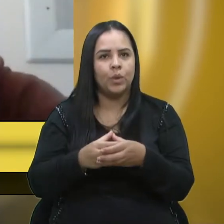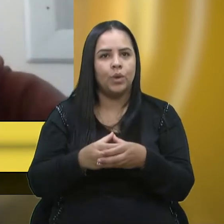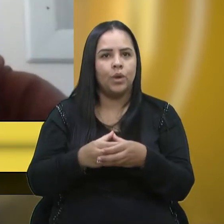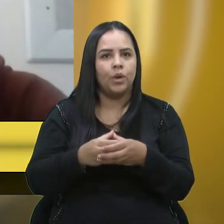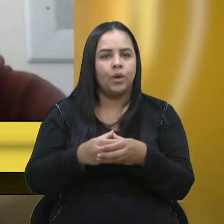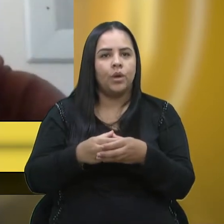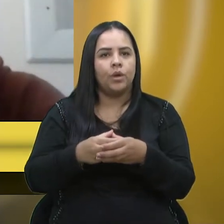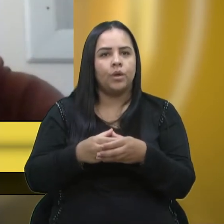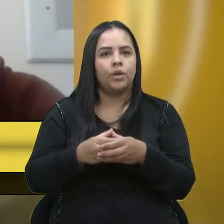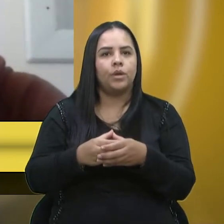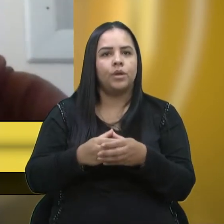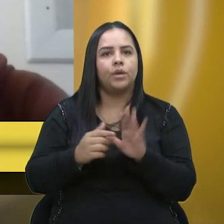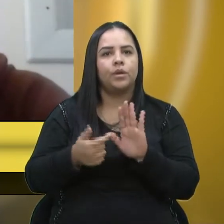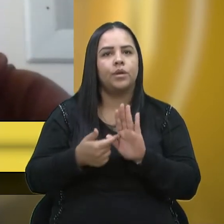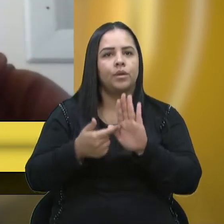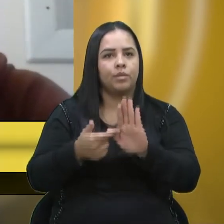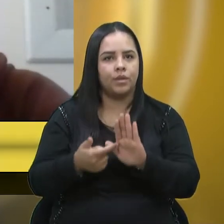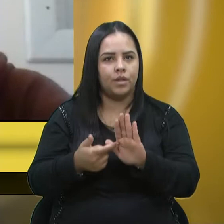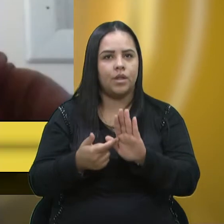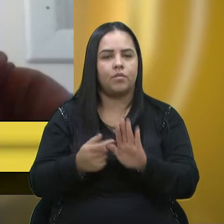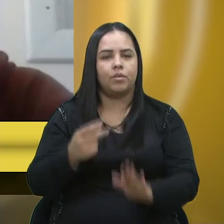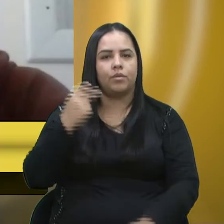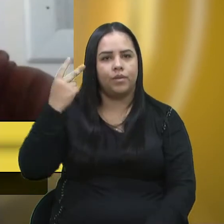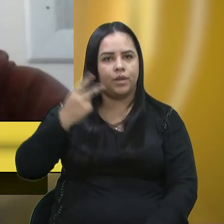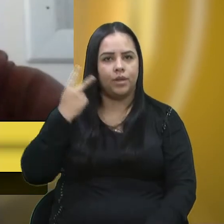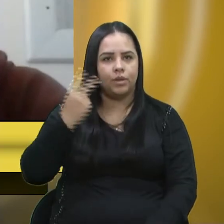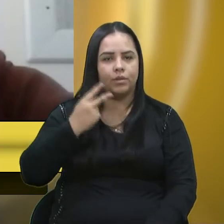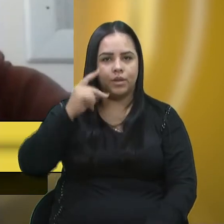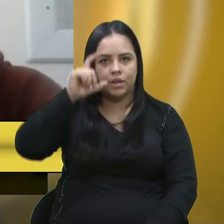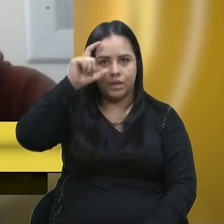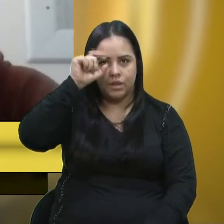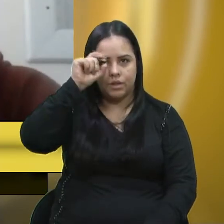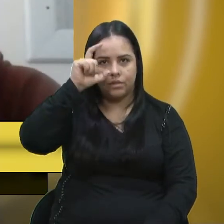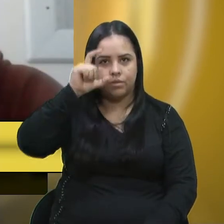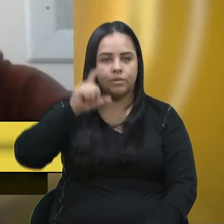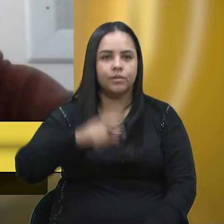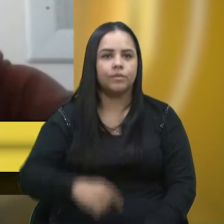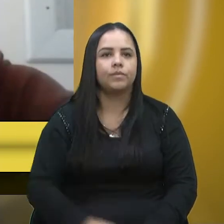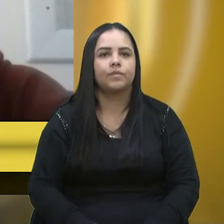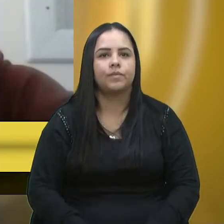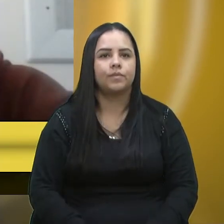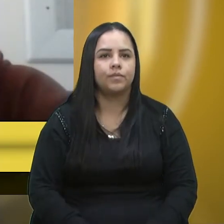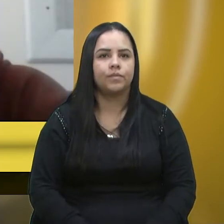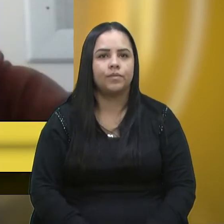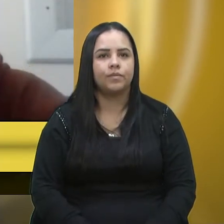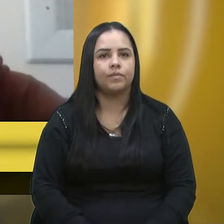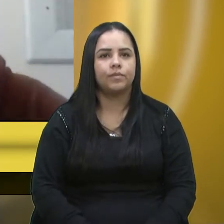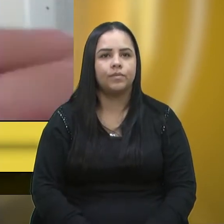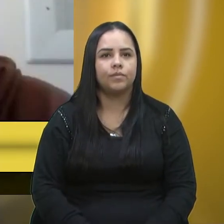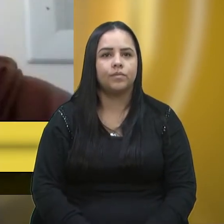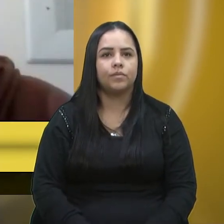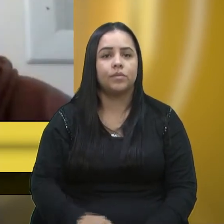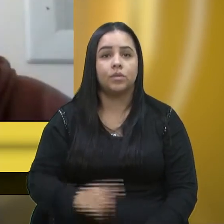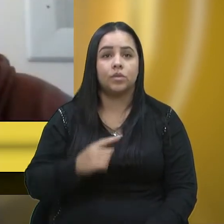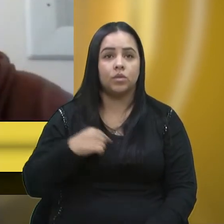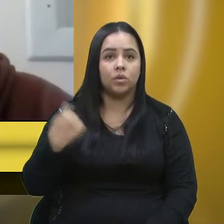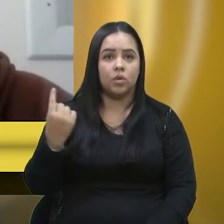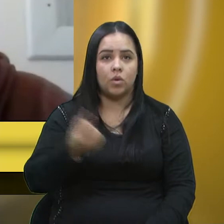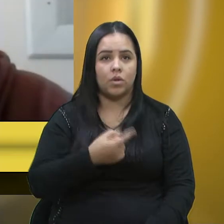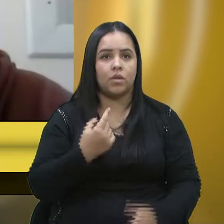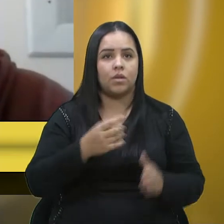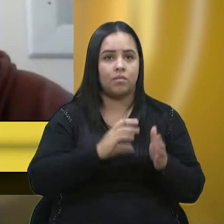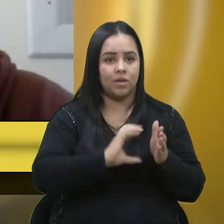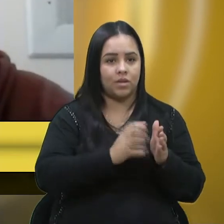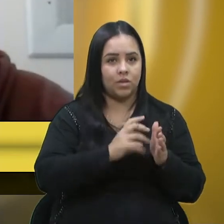agora apresentada pelo vereador Escalco. Nós da bancada do PT não fomos